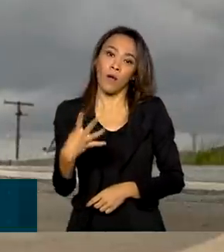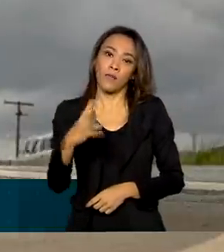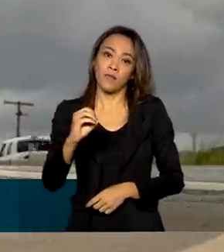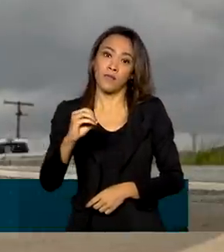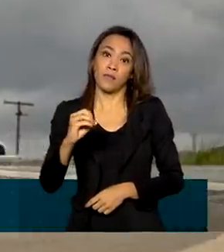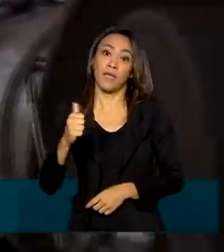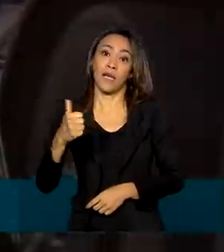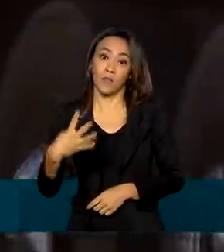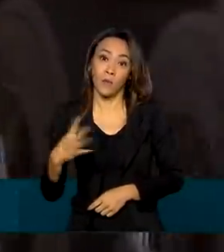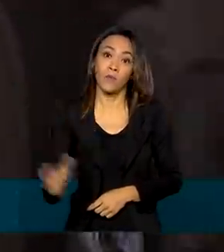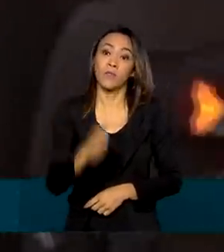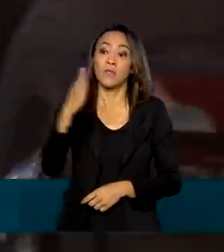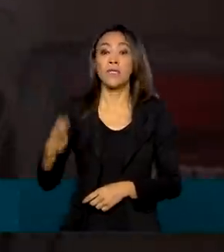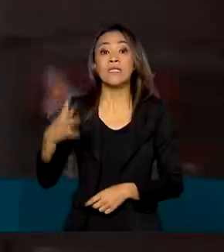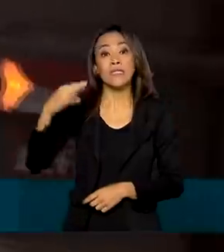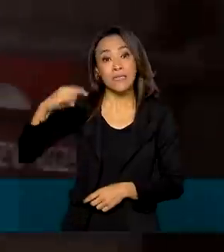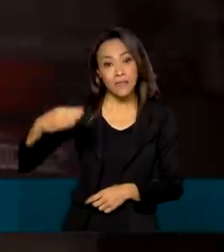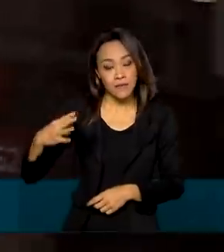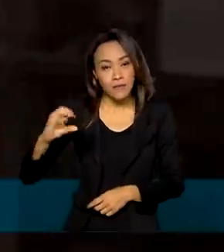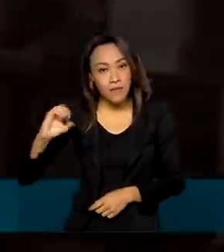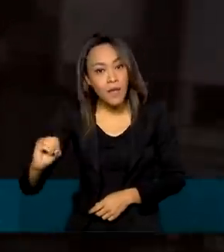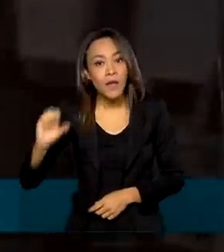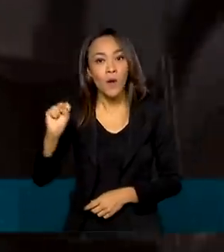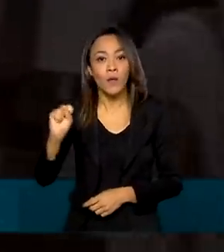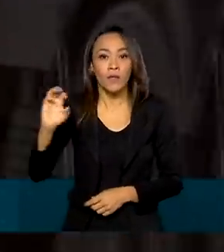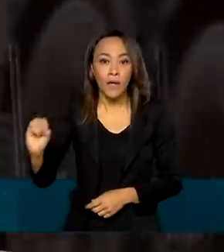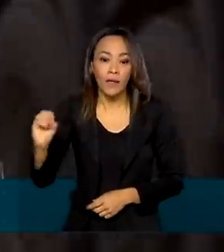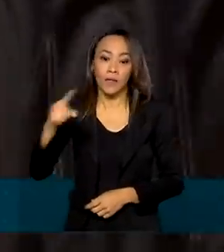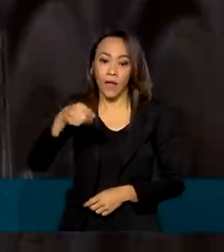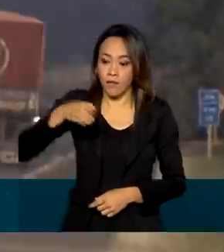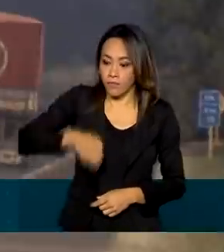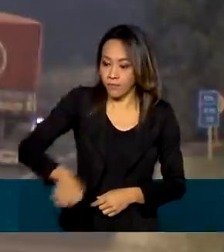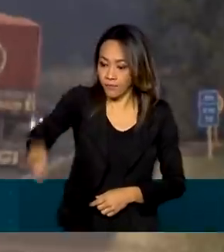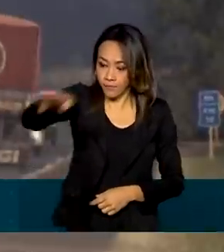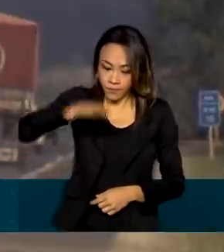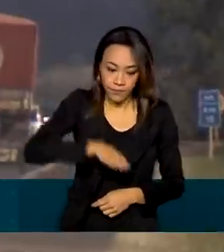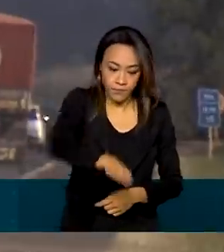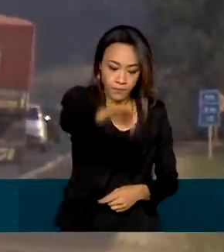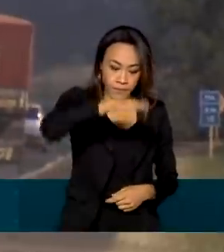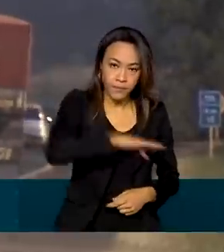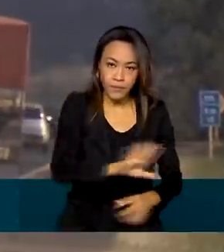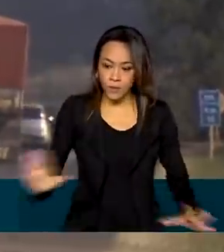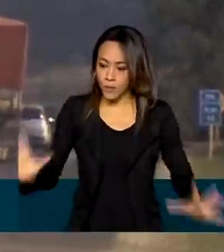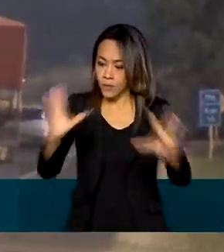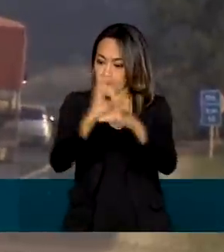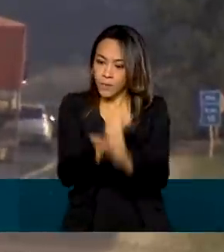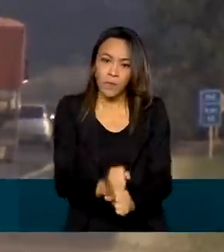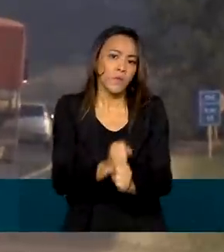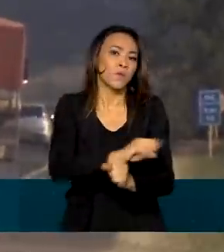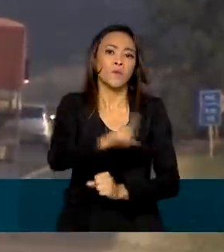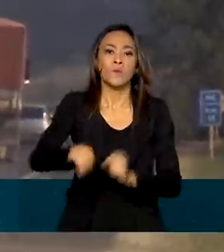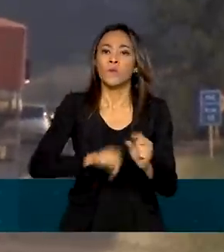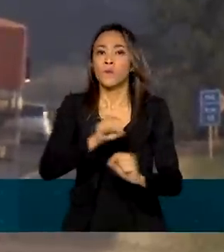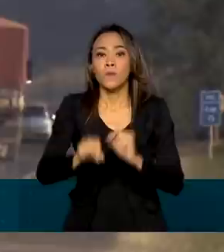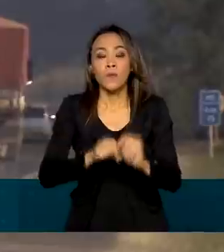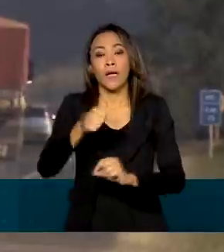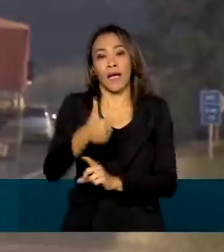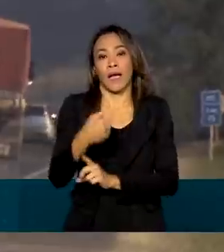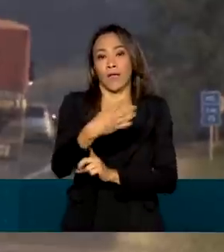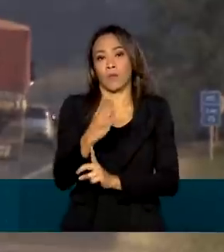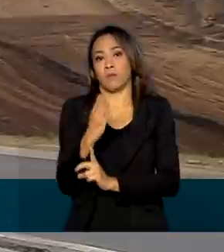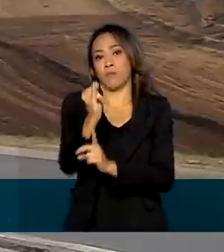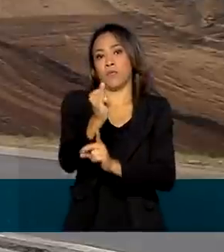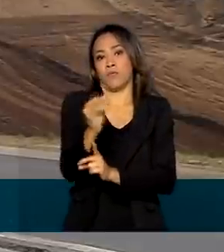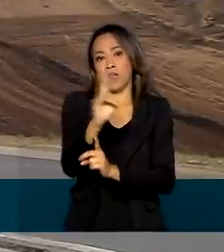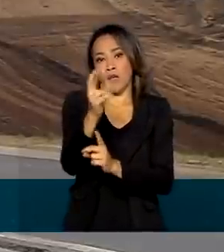080, fazem parte da rodovia conhecida como Belém-Brasília. Ao todo, serão investidos R 14 bilhões